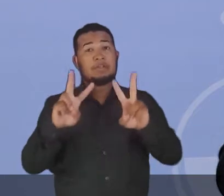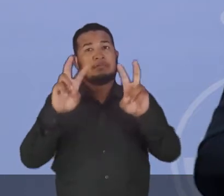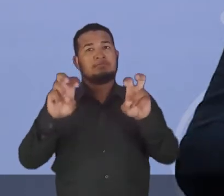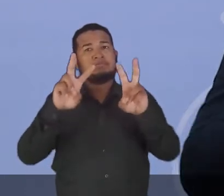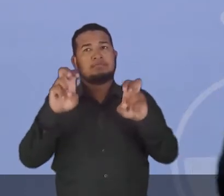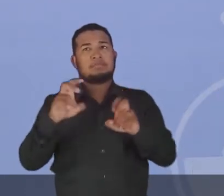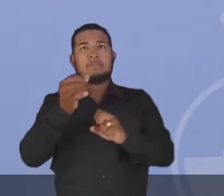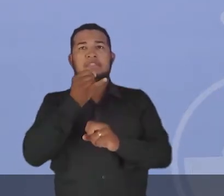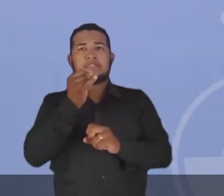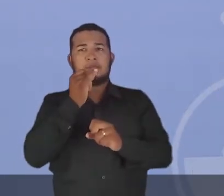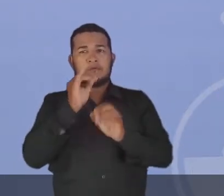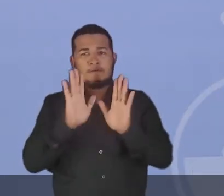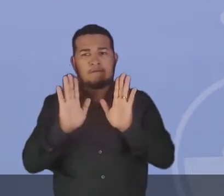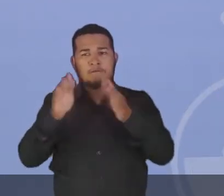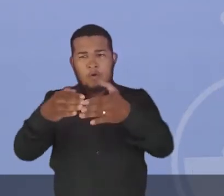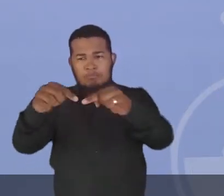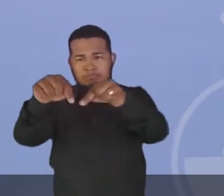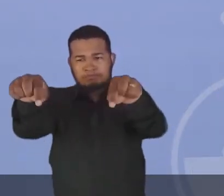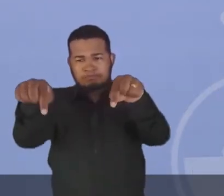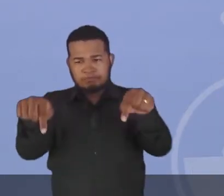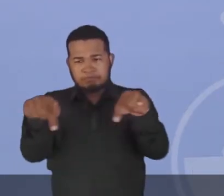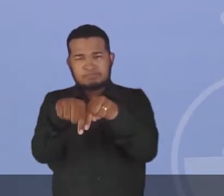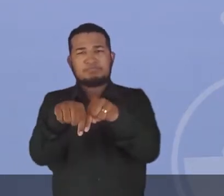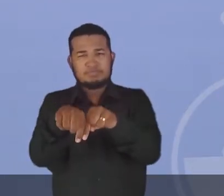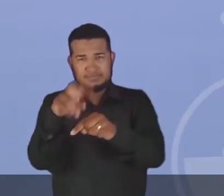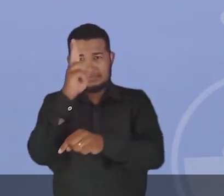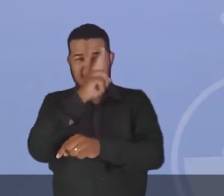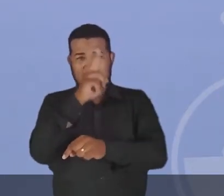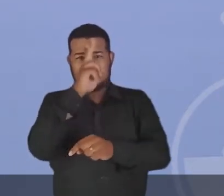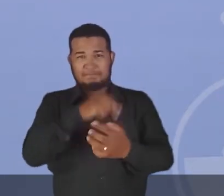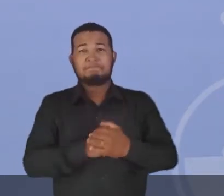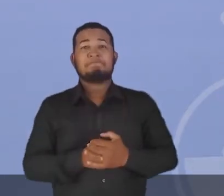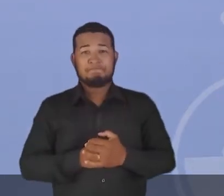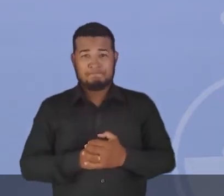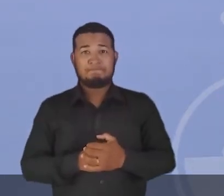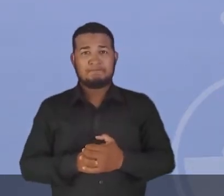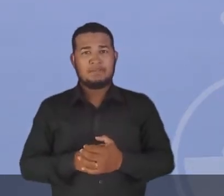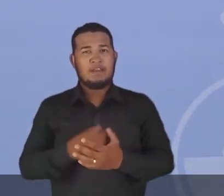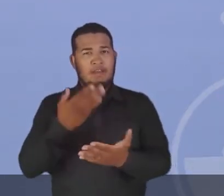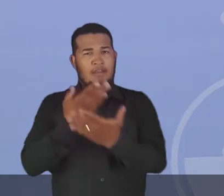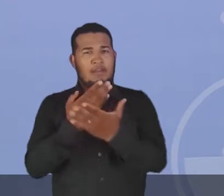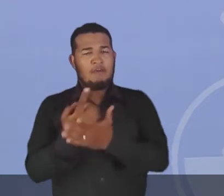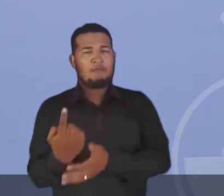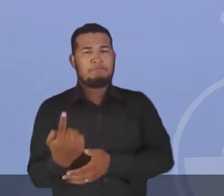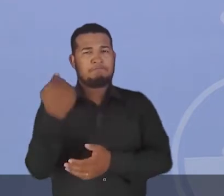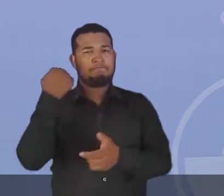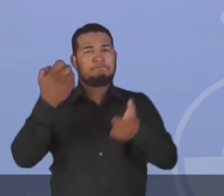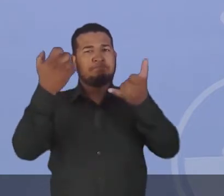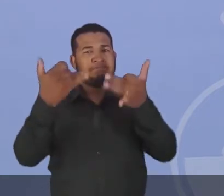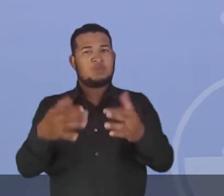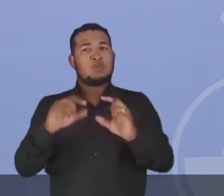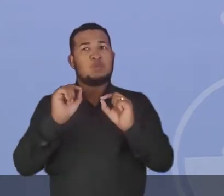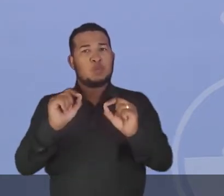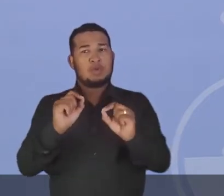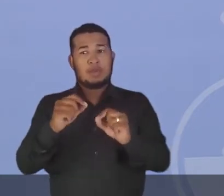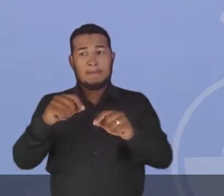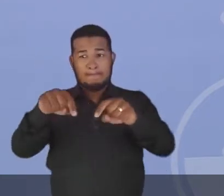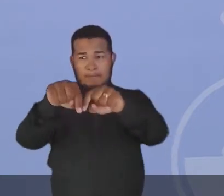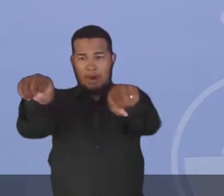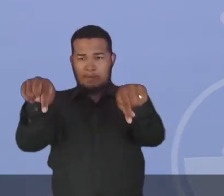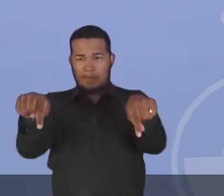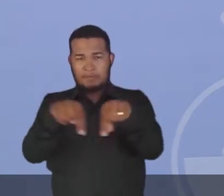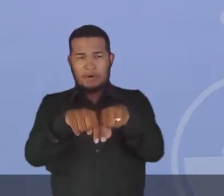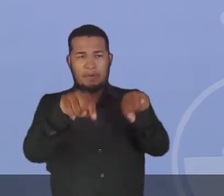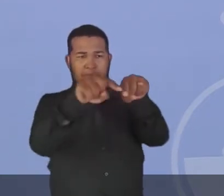em concentração de terras. Lembra? Nós vimos na aula anterior que boa parte das